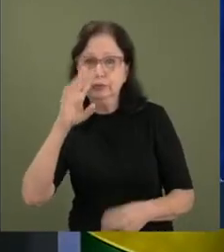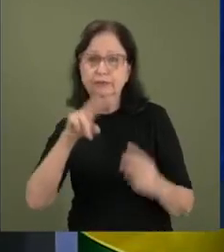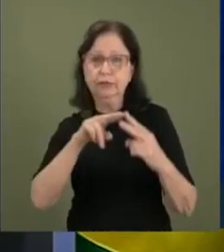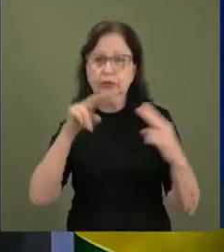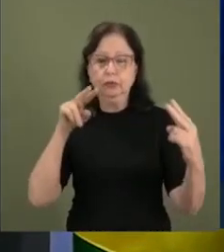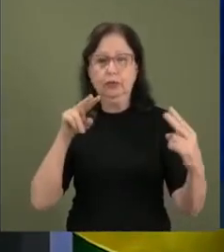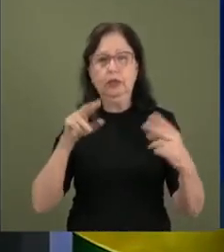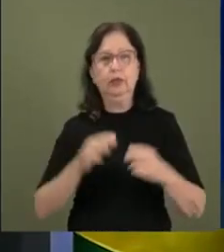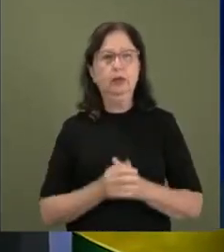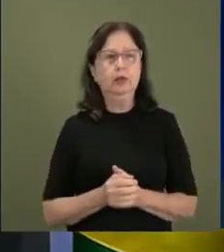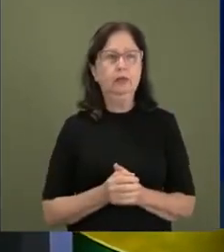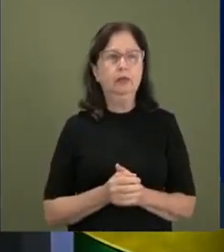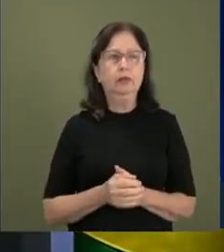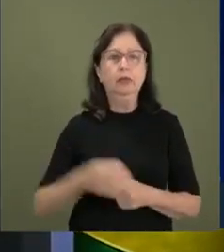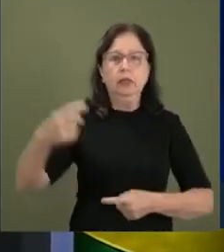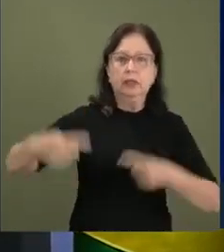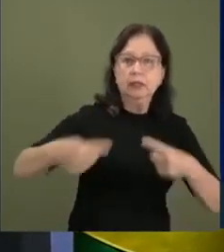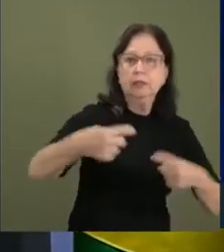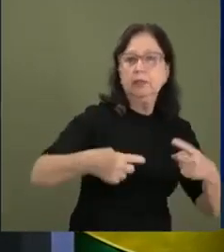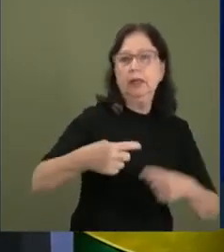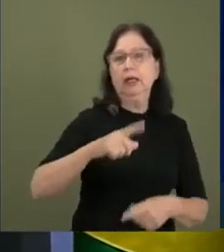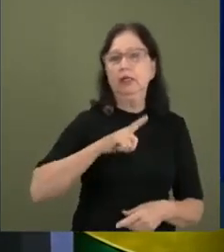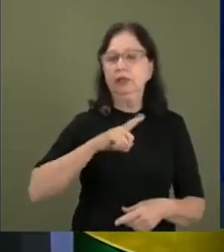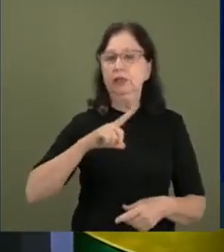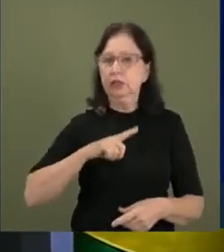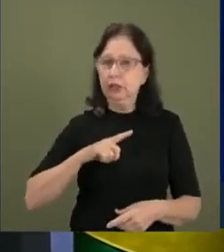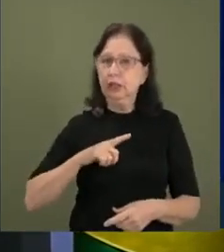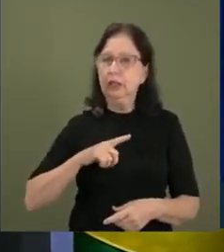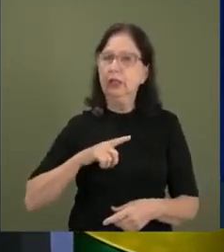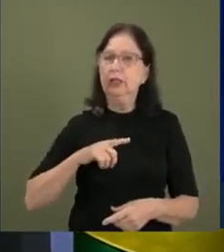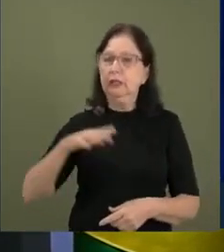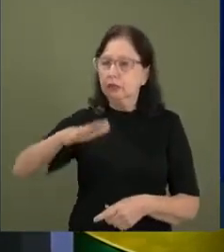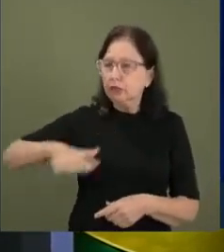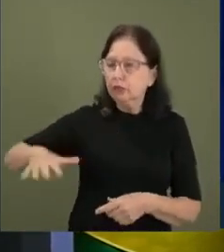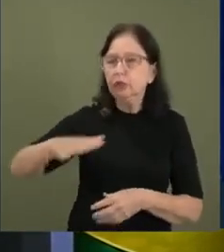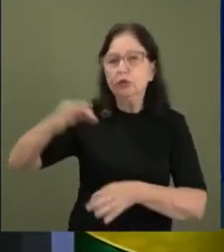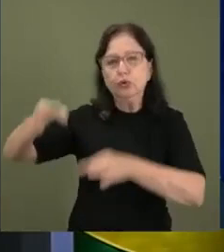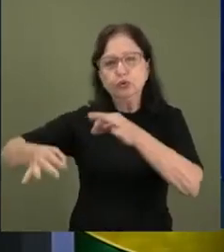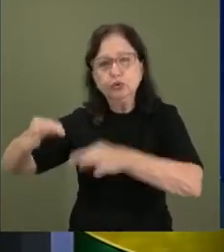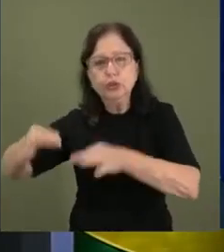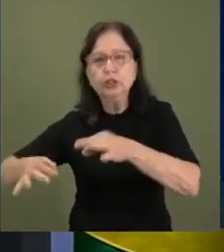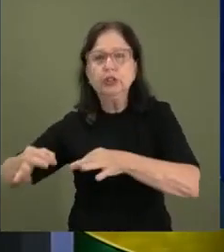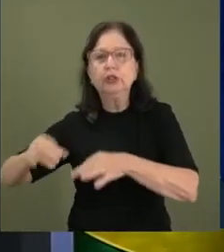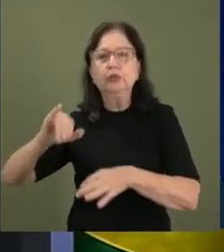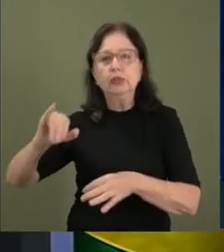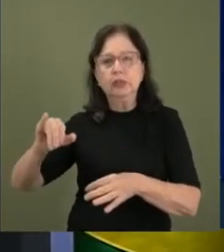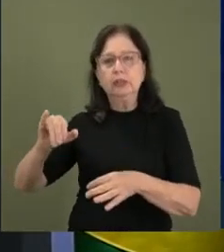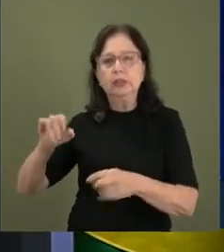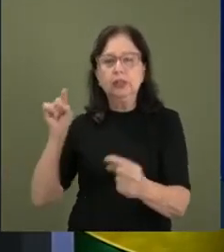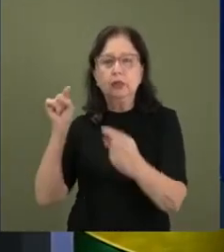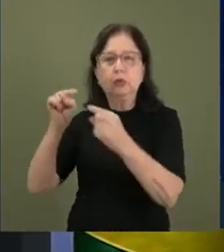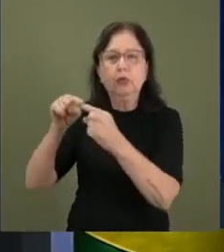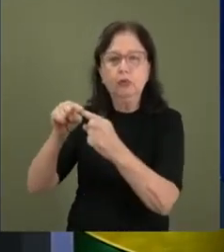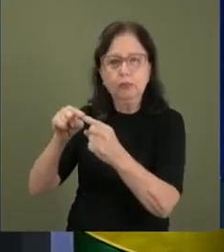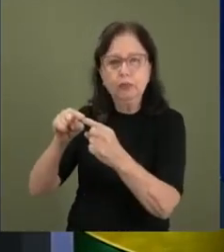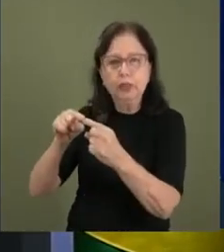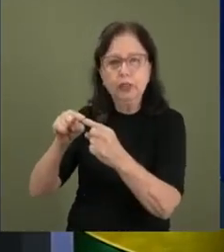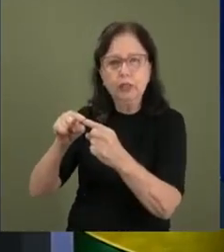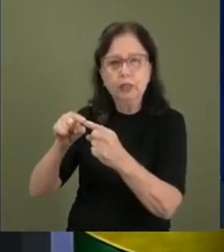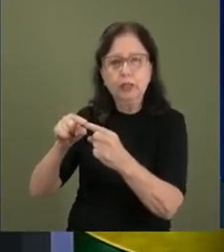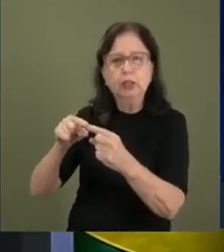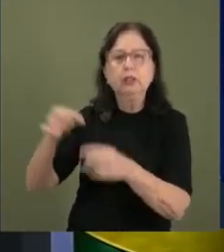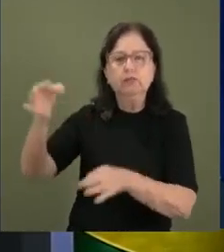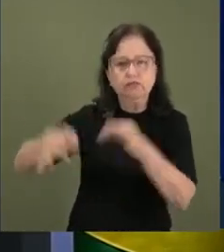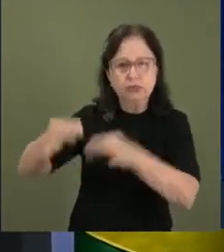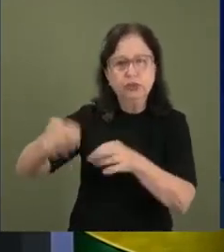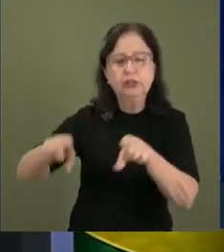Muito aqui foi discutido do ponto de vista jurídico, se do ponto de vista jurídico, fantasy games são jogos de aposta, se eles